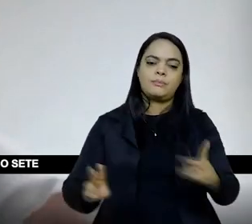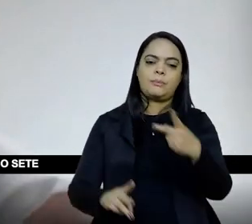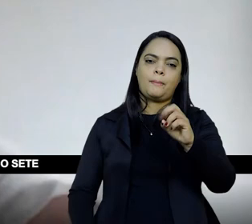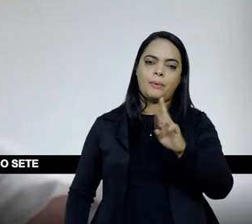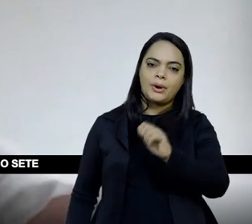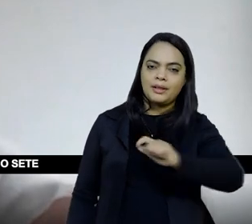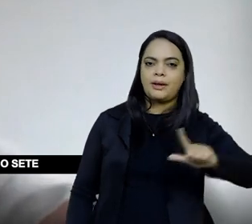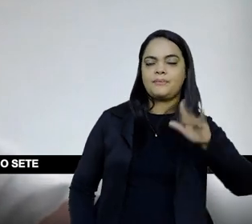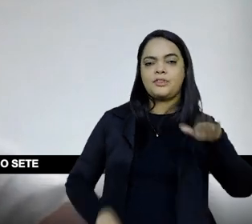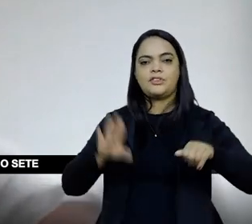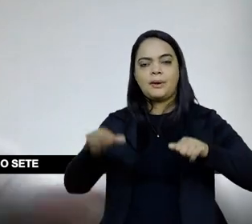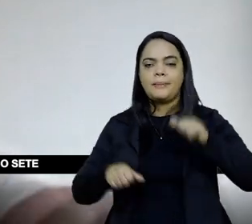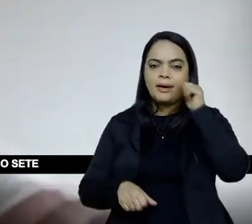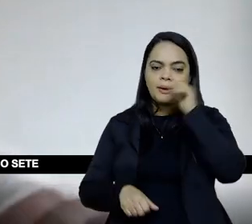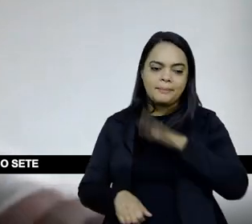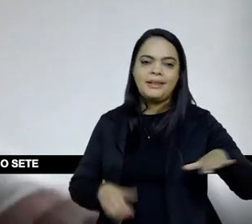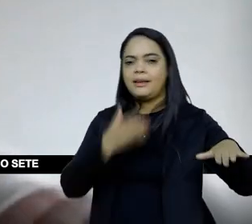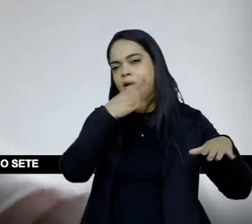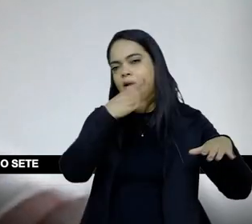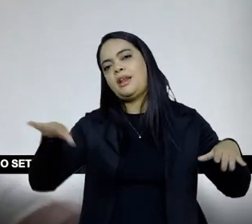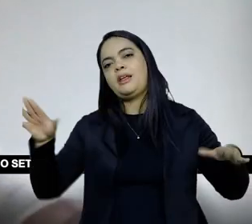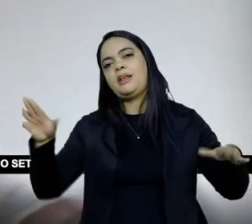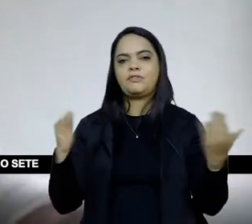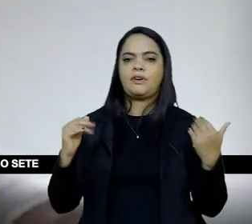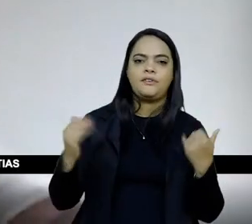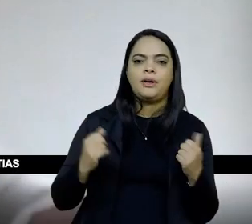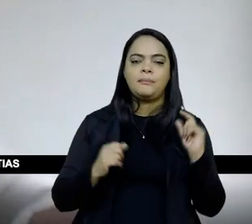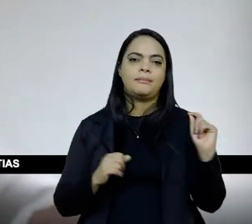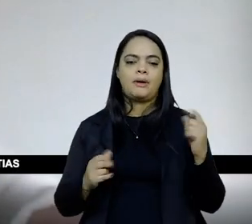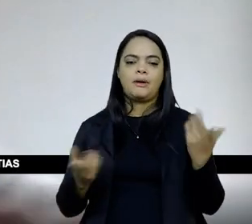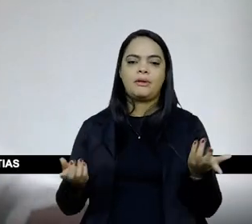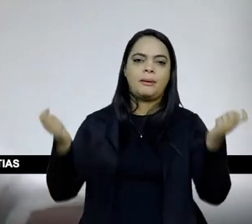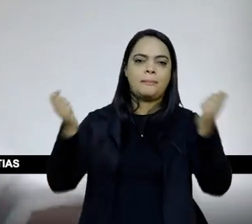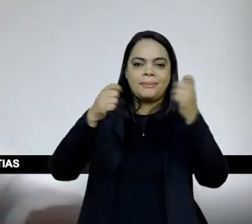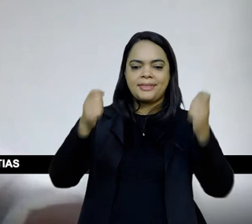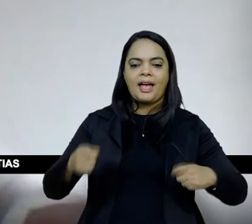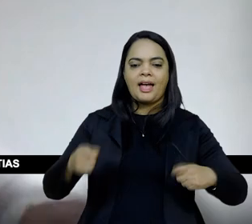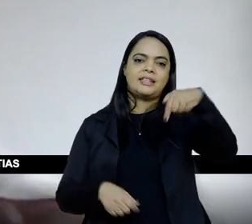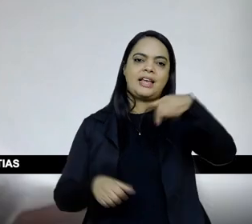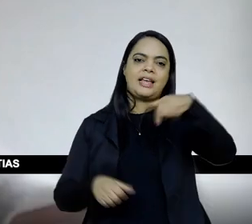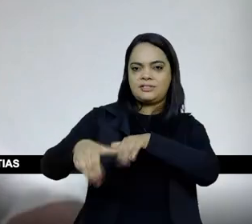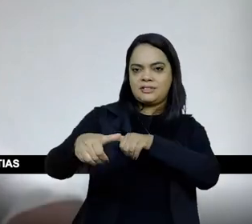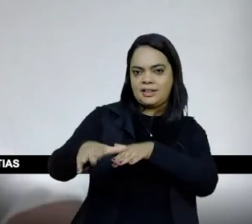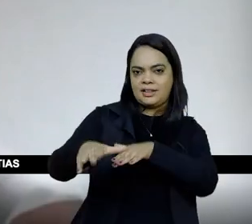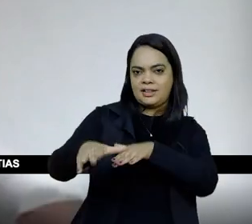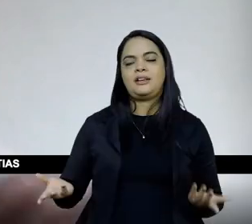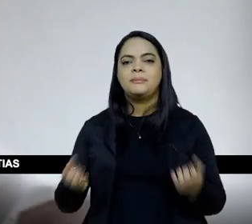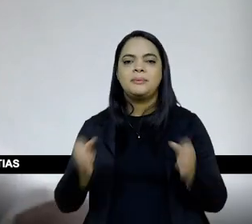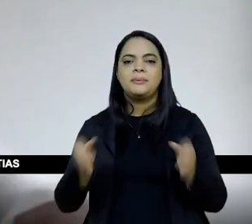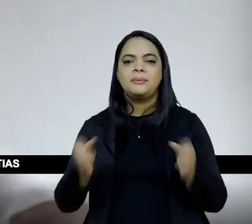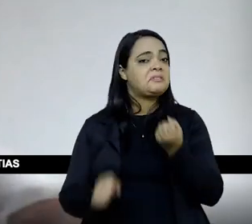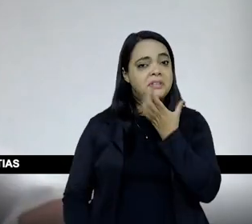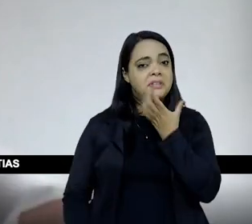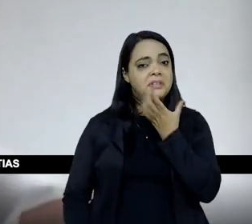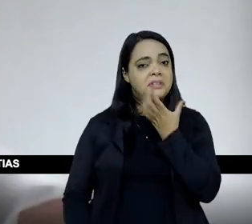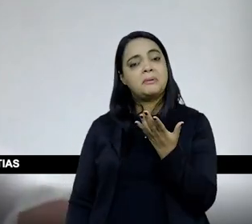Mobilizar os meninos e as meninas para fazer... Pintar o sete de setembro, pode ser... Pintar o sete pode ser bom para a